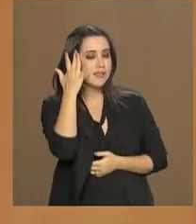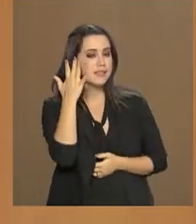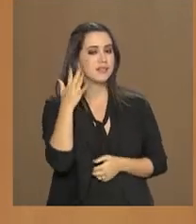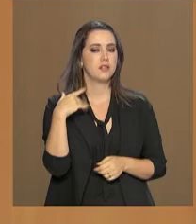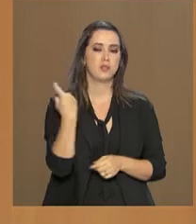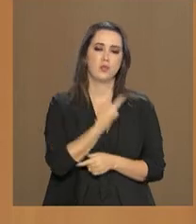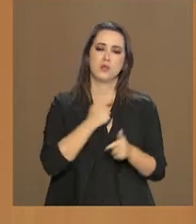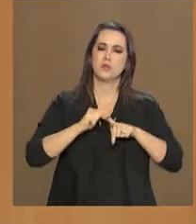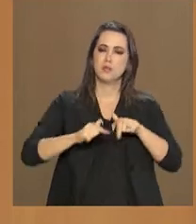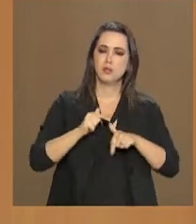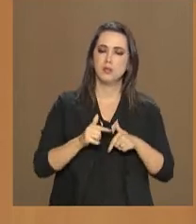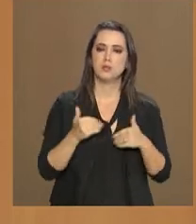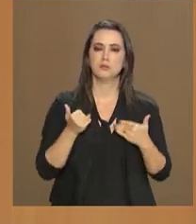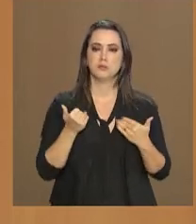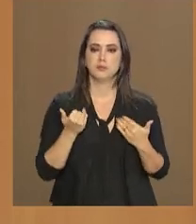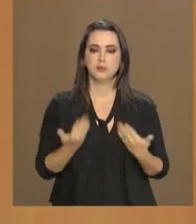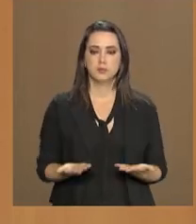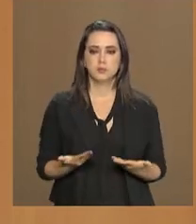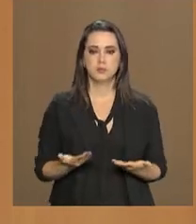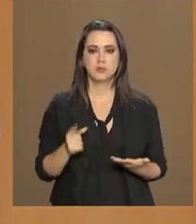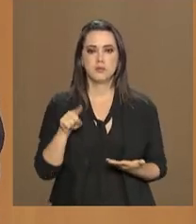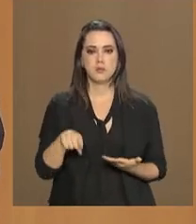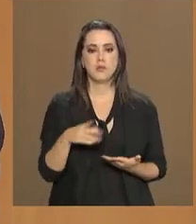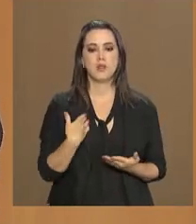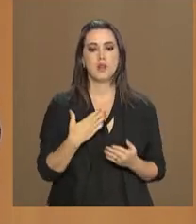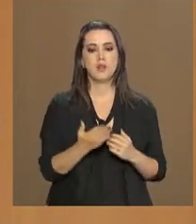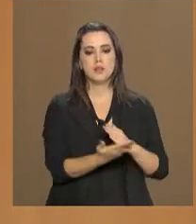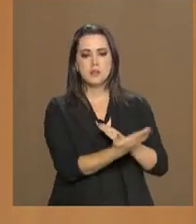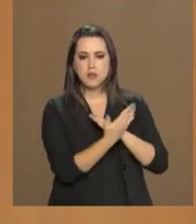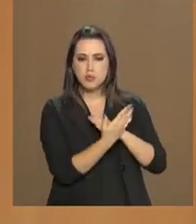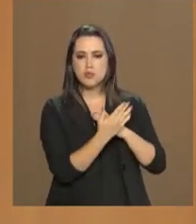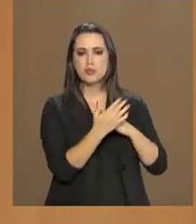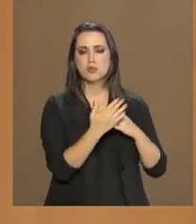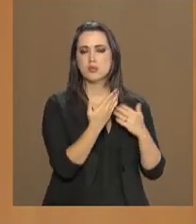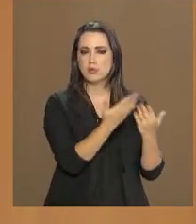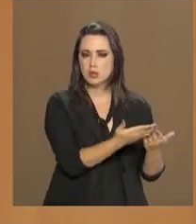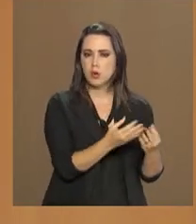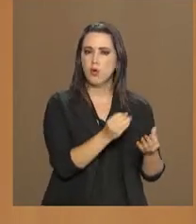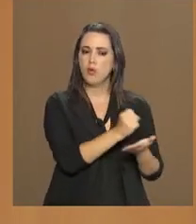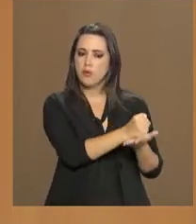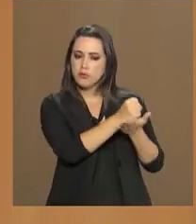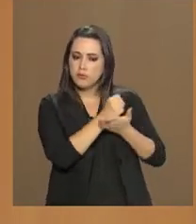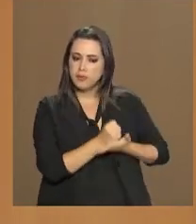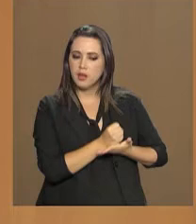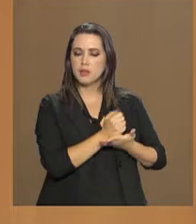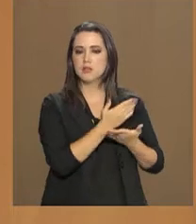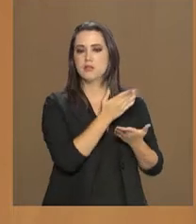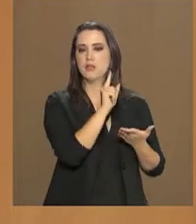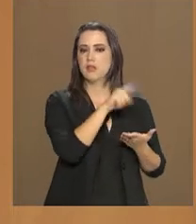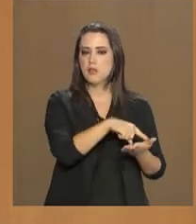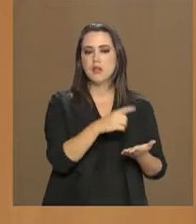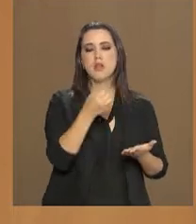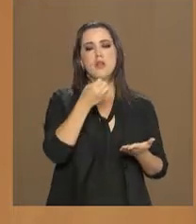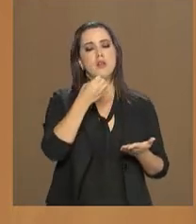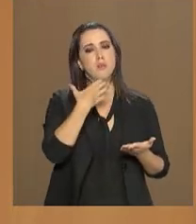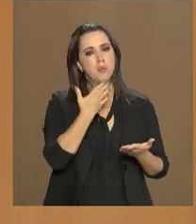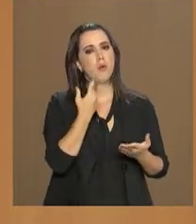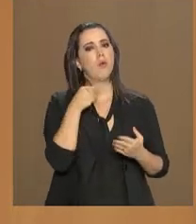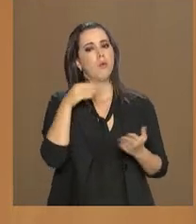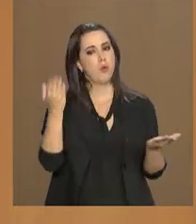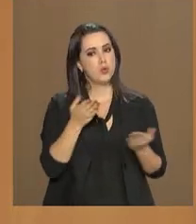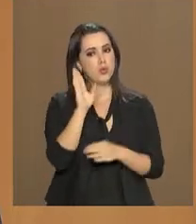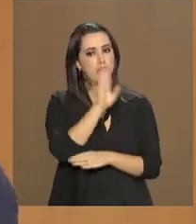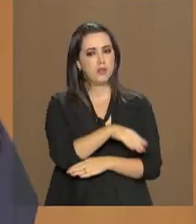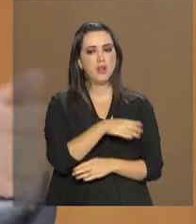muito trabalho essa cordialidade, essa disponibilidade de informações. Realmente a tarde foi muito produtiva.